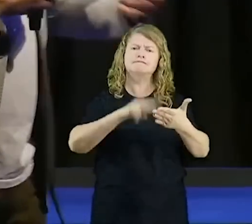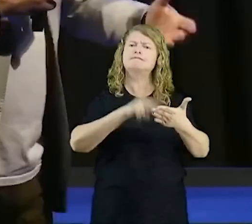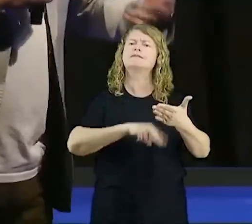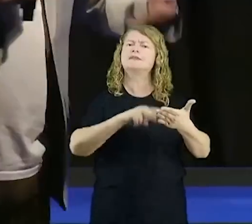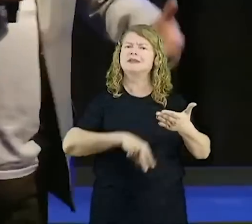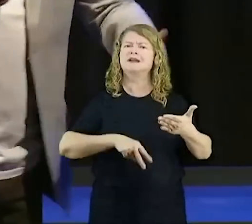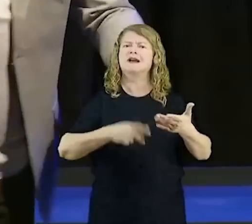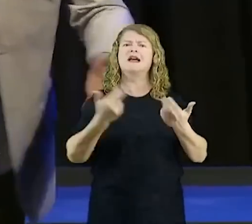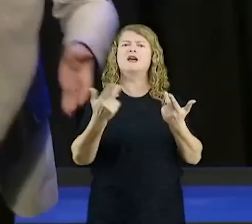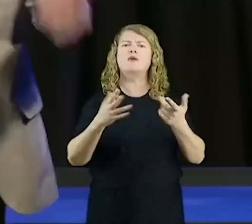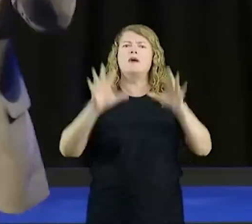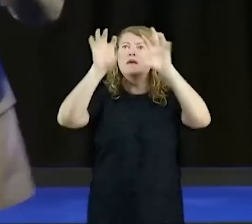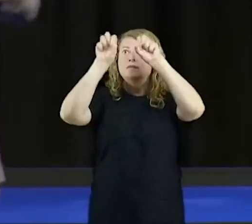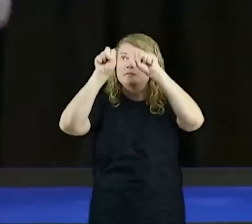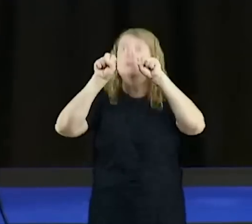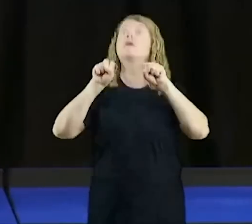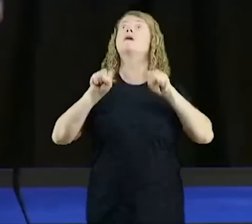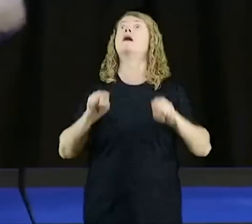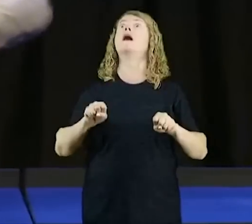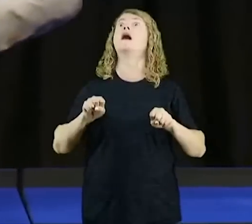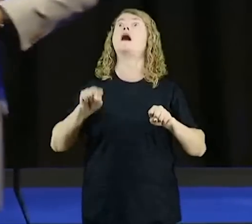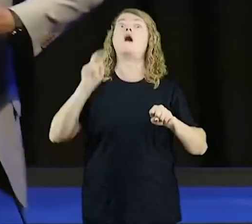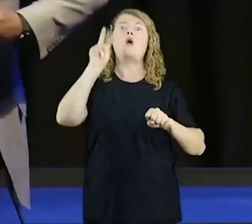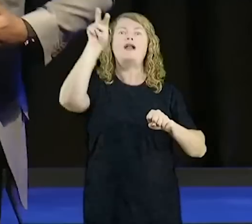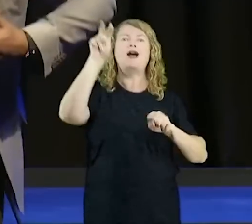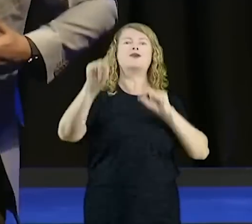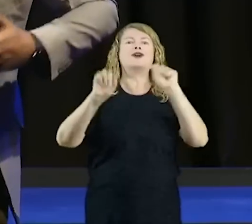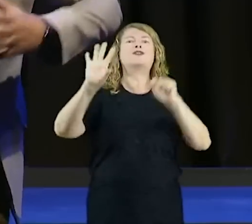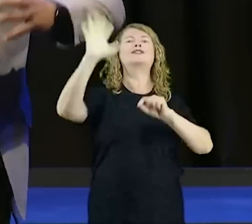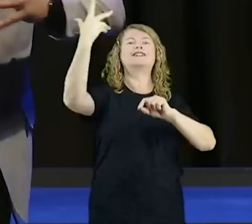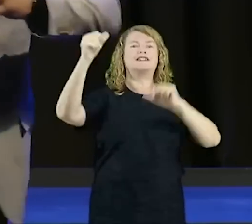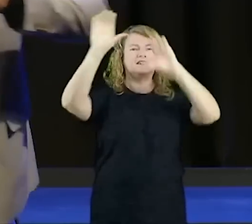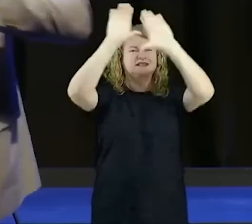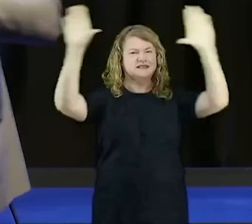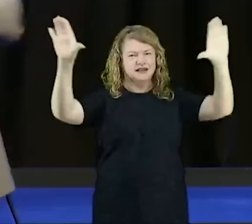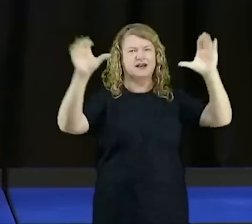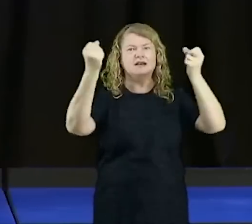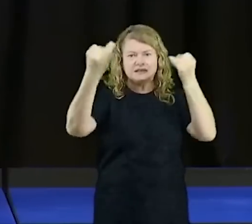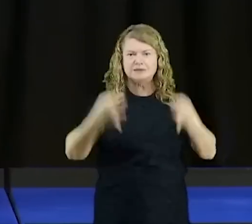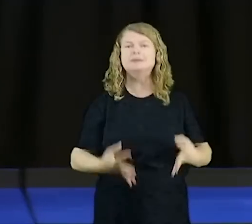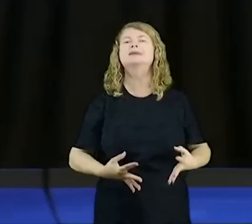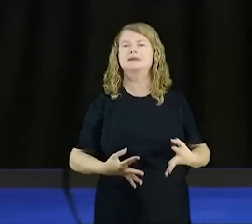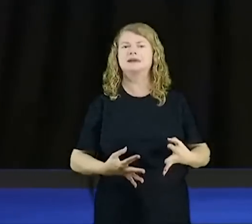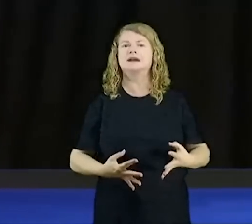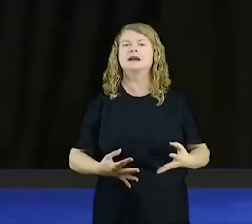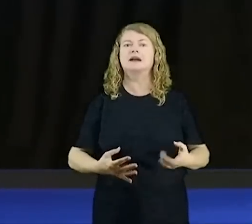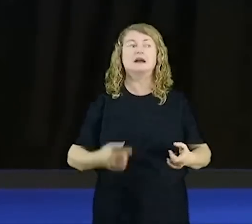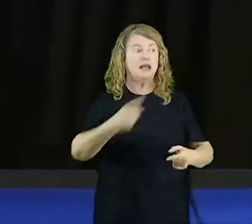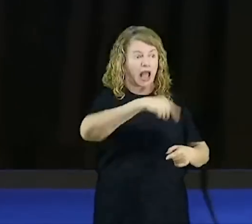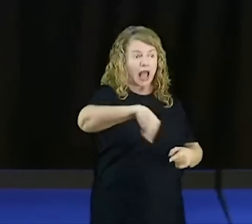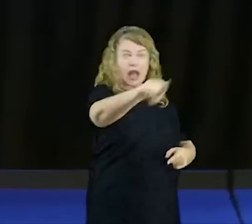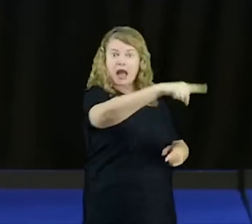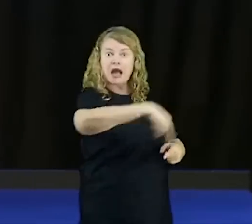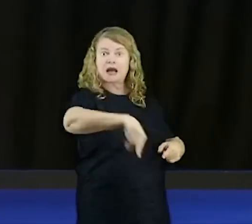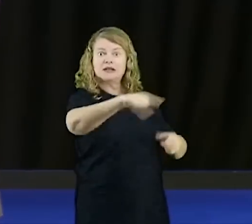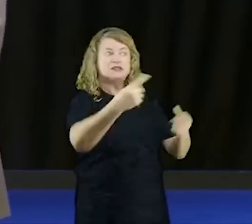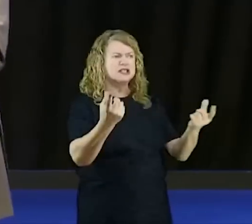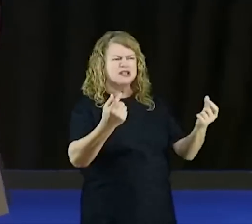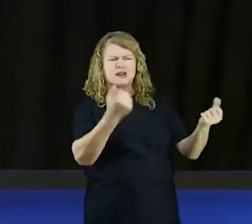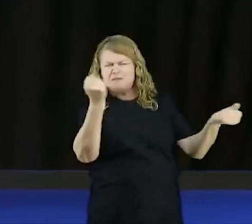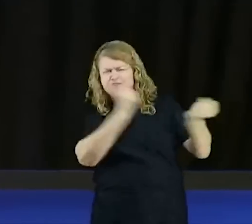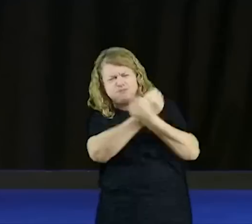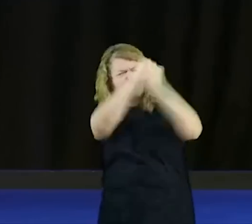portinas daquilo que aconteceu no céu. Essa rebelião, e no qual eles foram expulsos. Eles foram expulsos de verdade. É por isso que